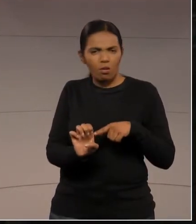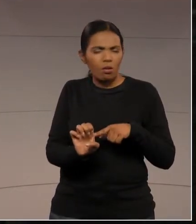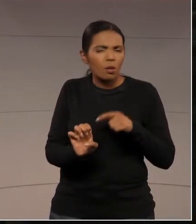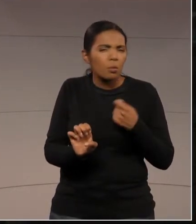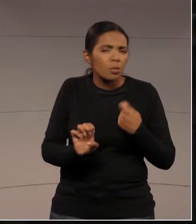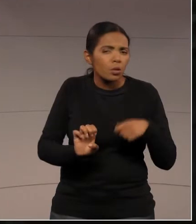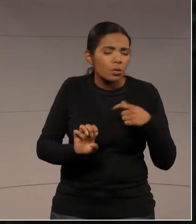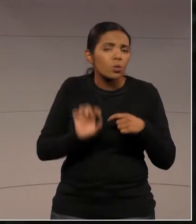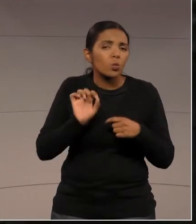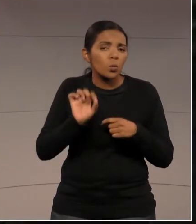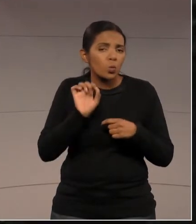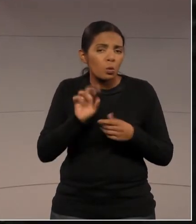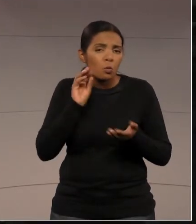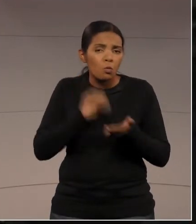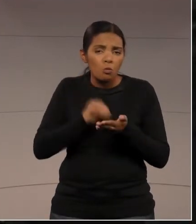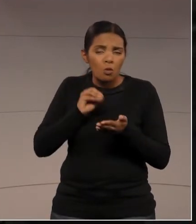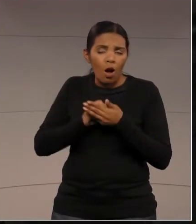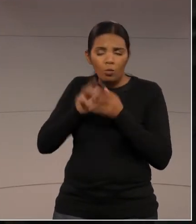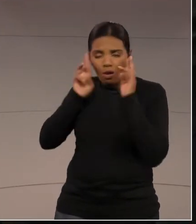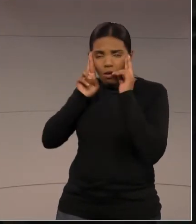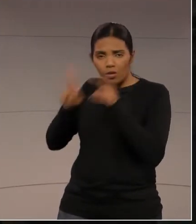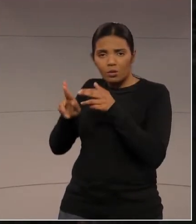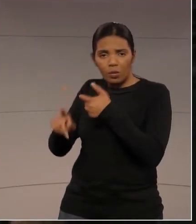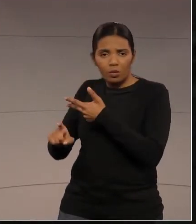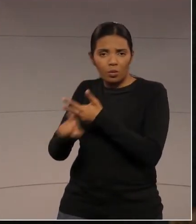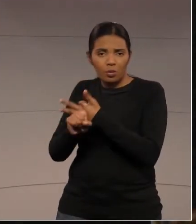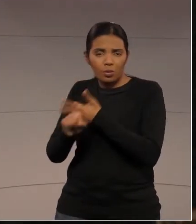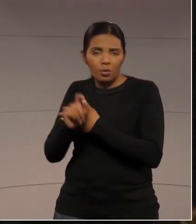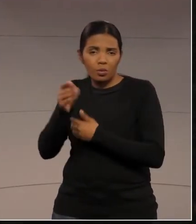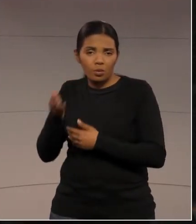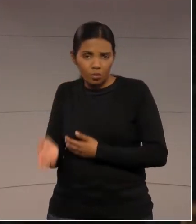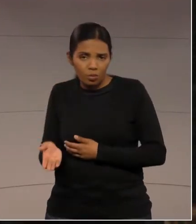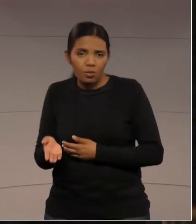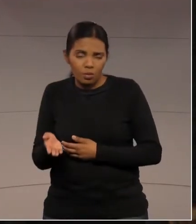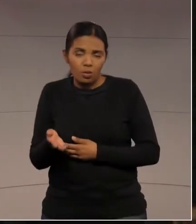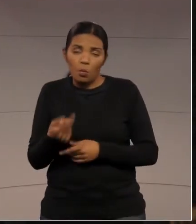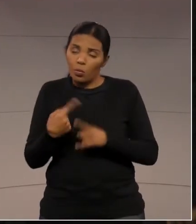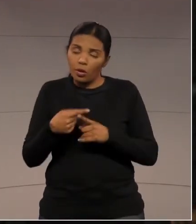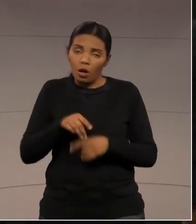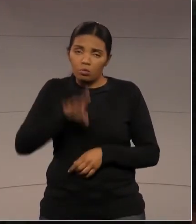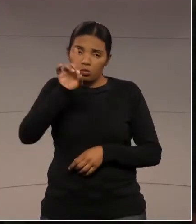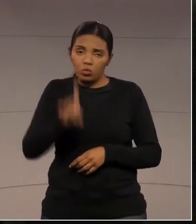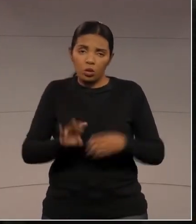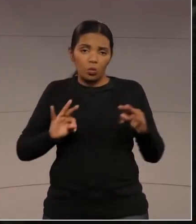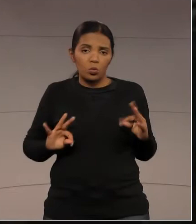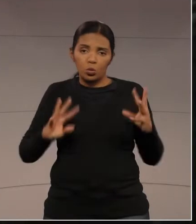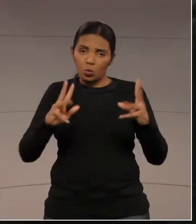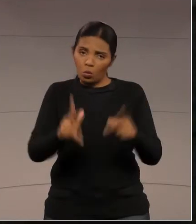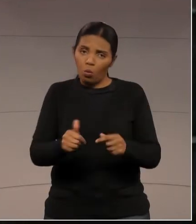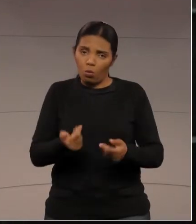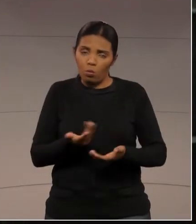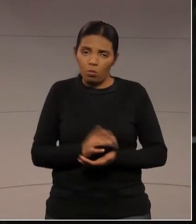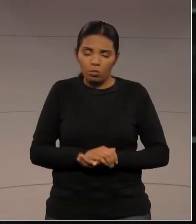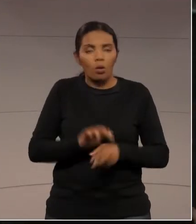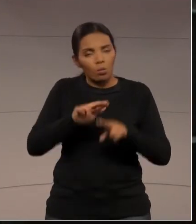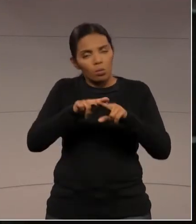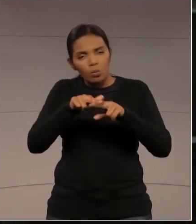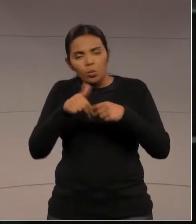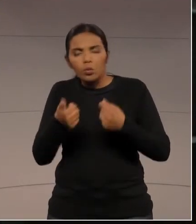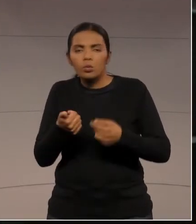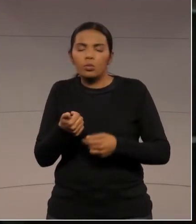não continuar desrespeitando aquilo que é o direito de recomposição da inflação dos servidores executivos. Então é só por isso,